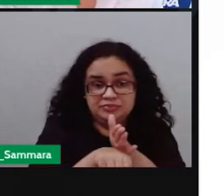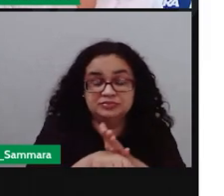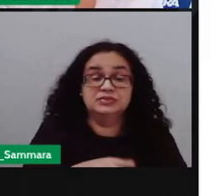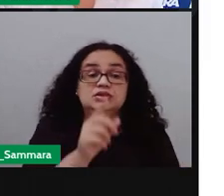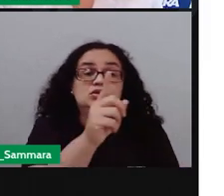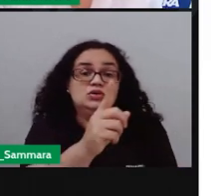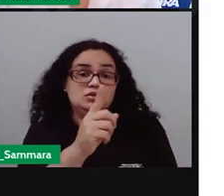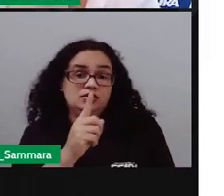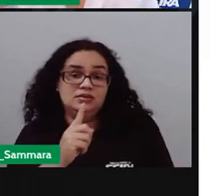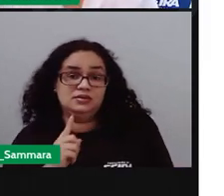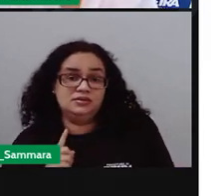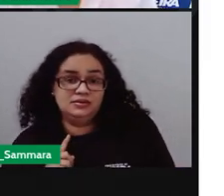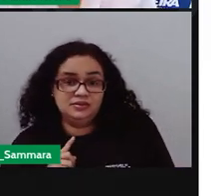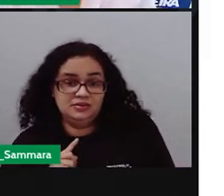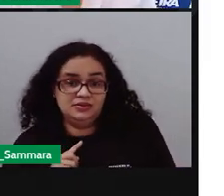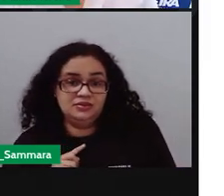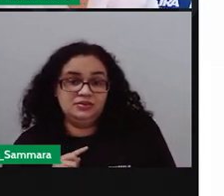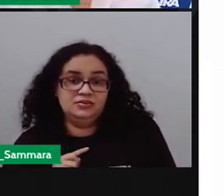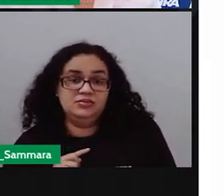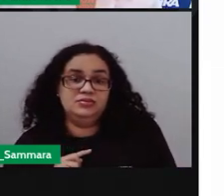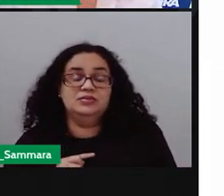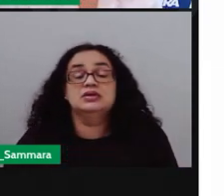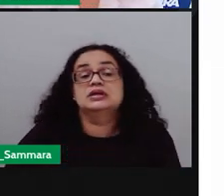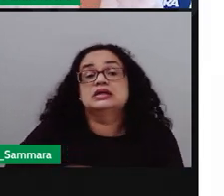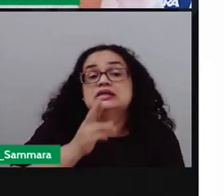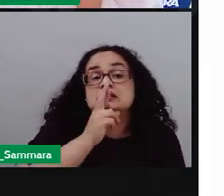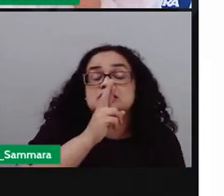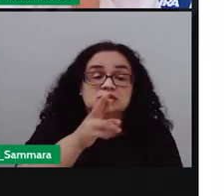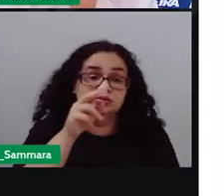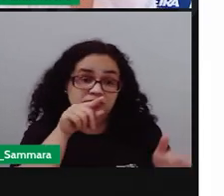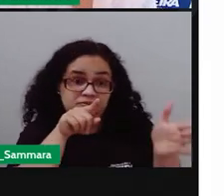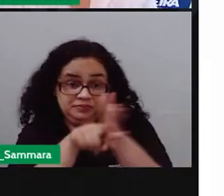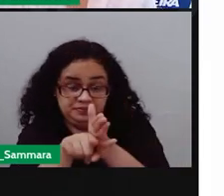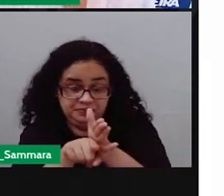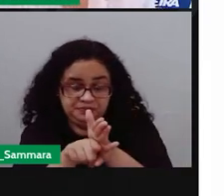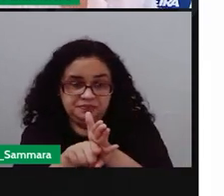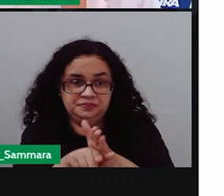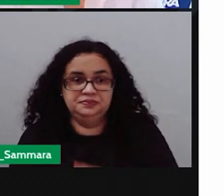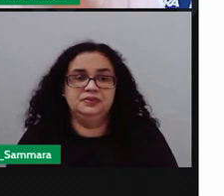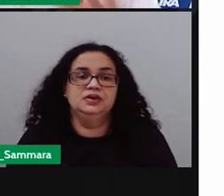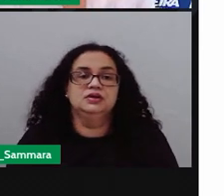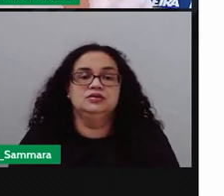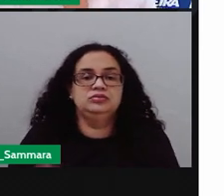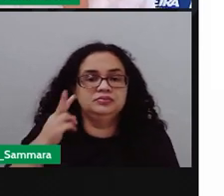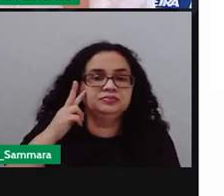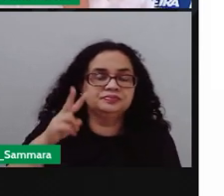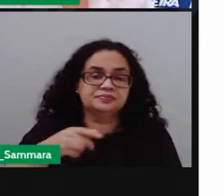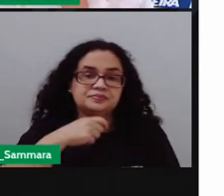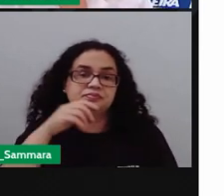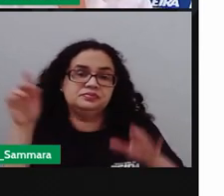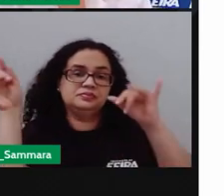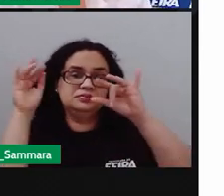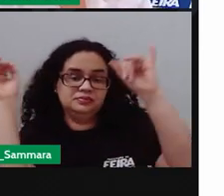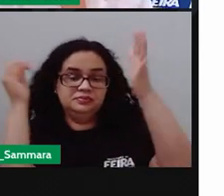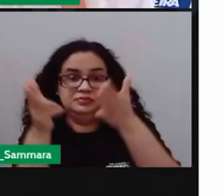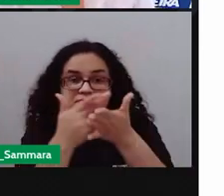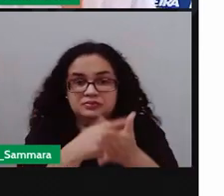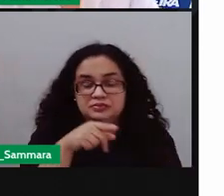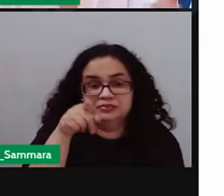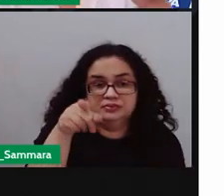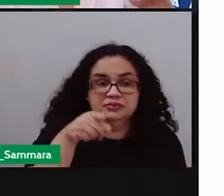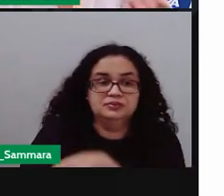entrevistado ou entrevistados, quem responde as perguntas. Então, olha só essa imagem que está aí, não isso?